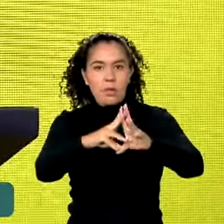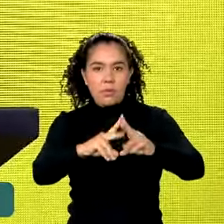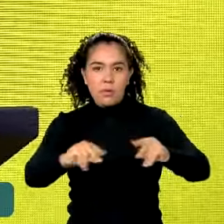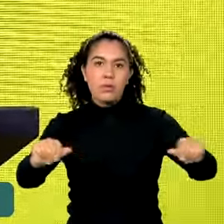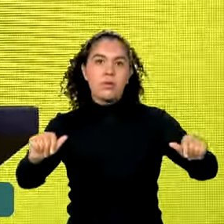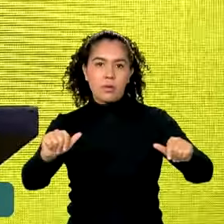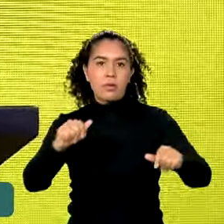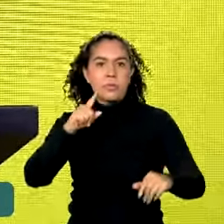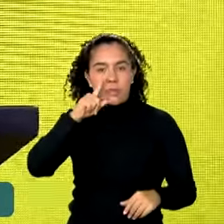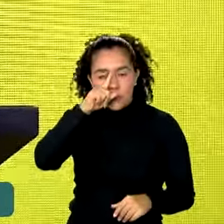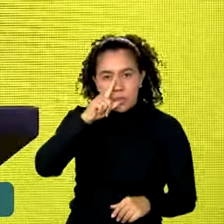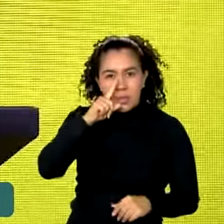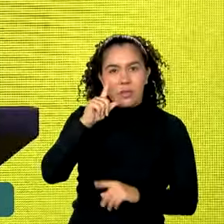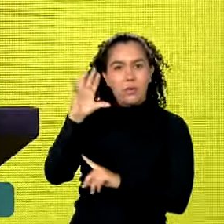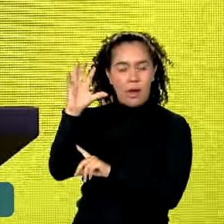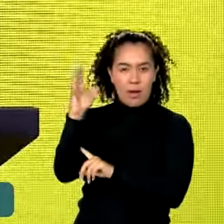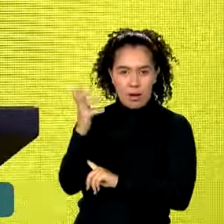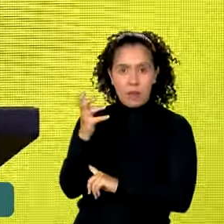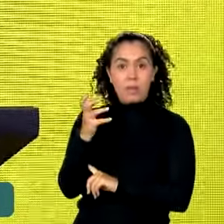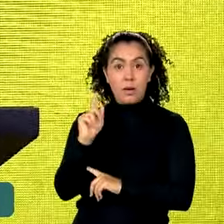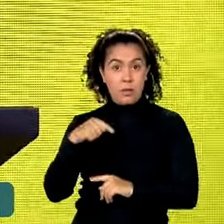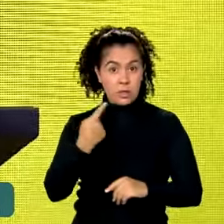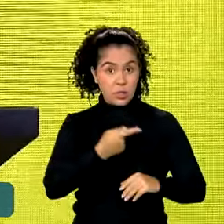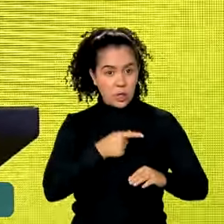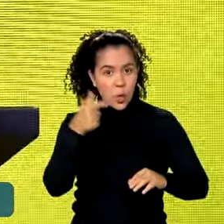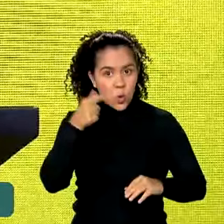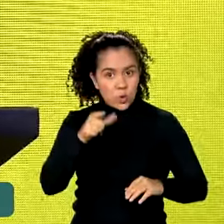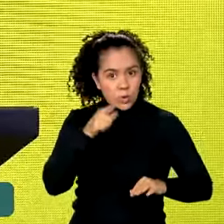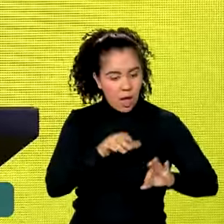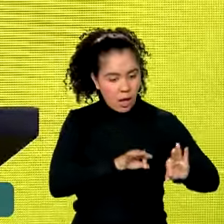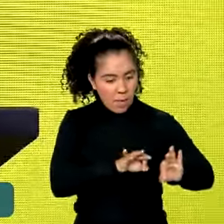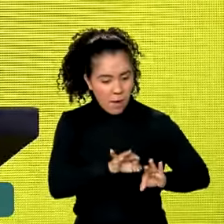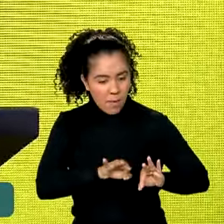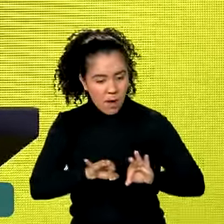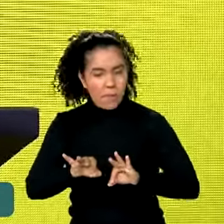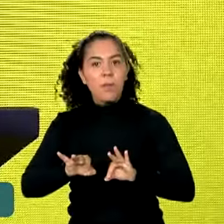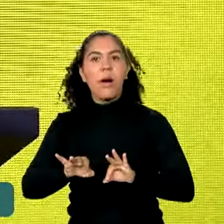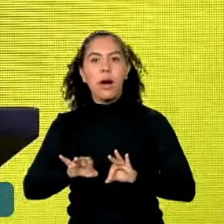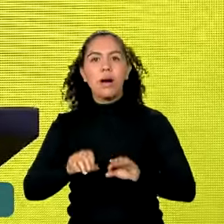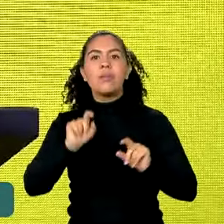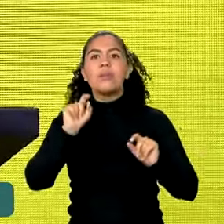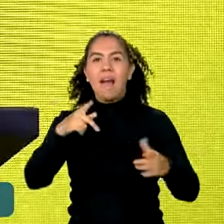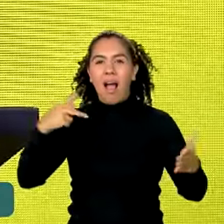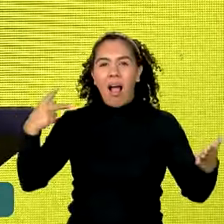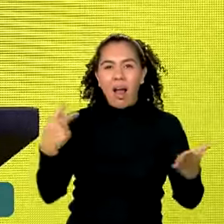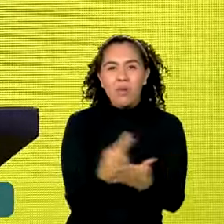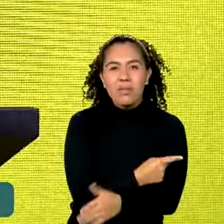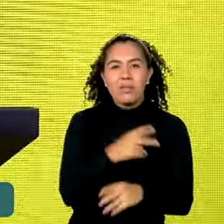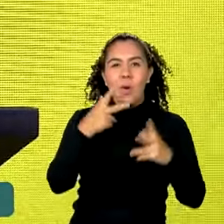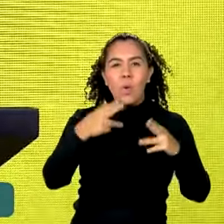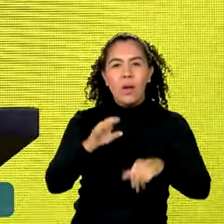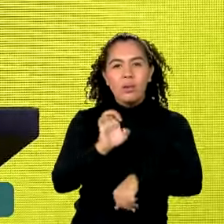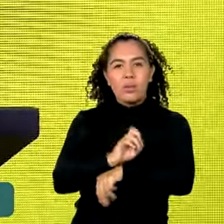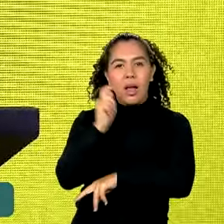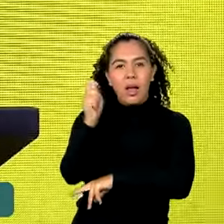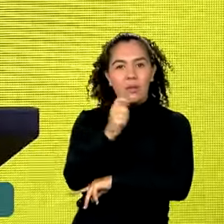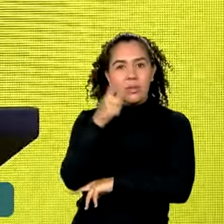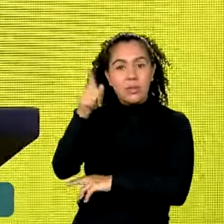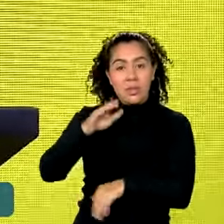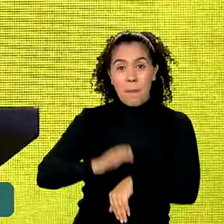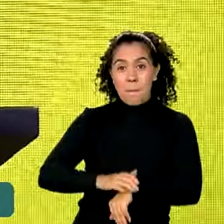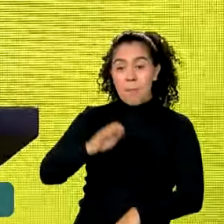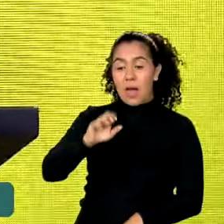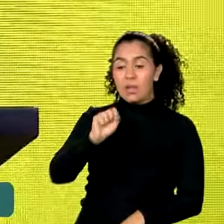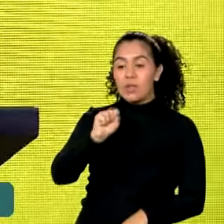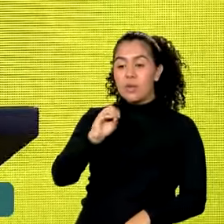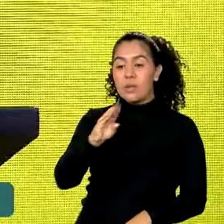gestão do risco. Quando fazemos a gestão do desastre, é o que acontece no Rio Grande do Sul. Mais de R 80 bilhões para